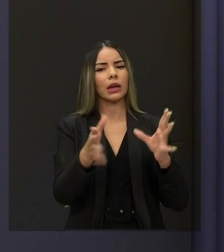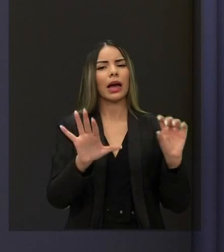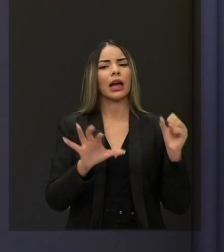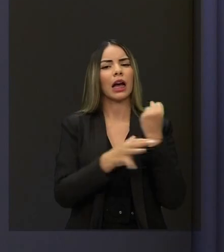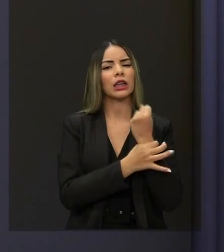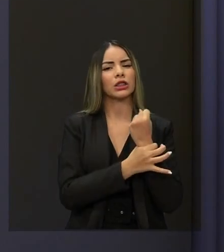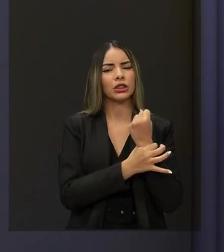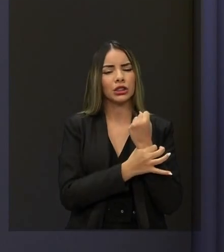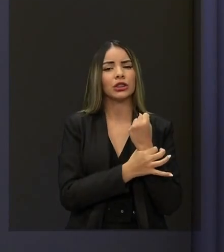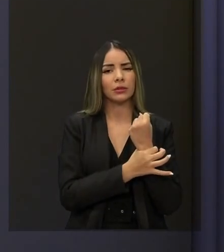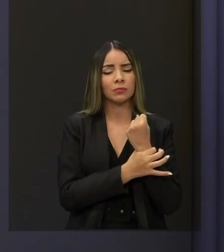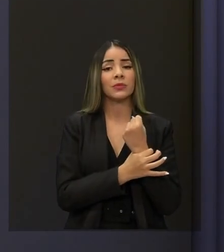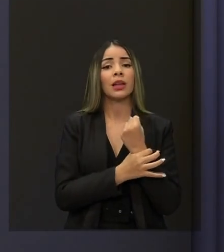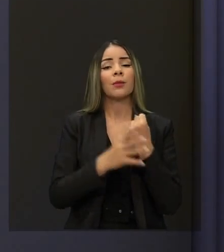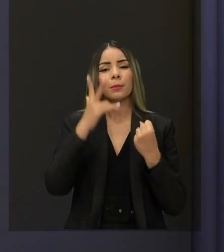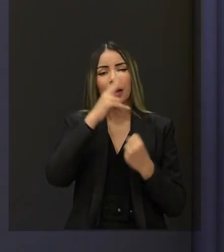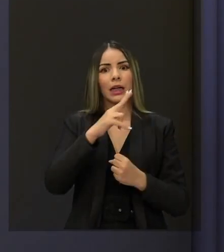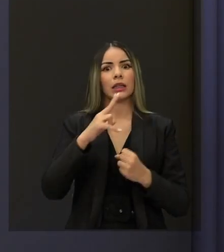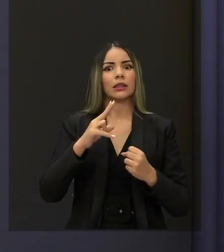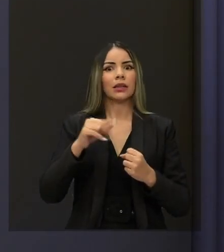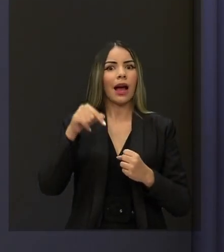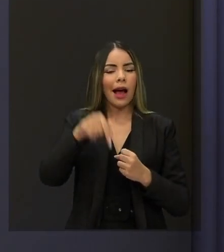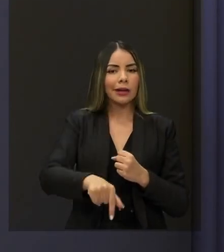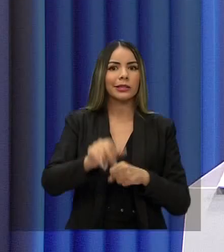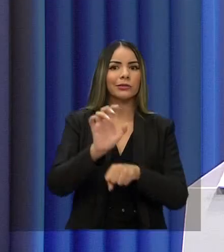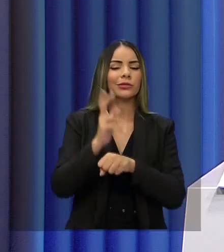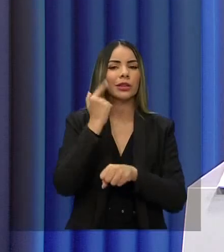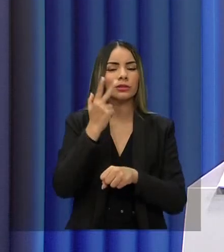segurança hídrica no Estado do Ceará.